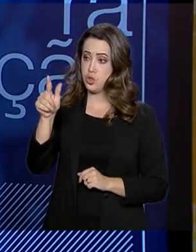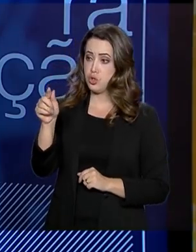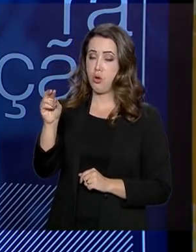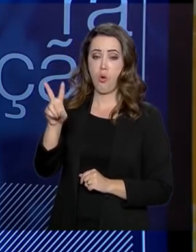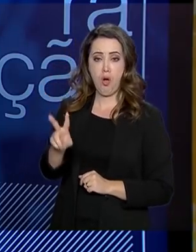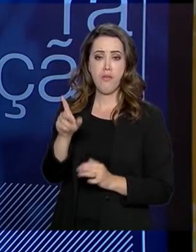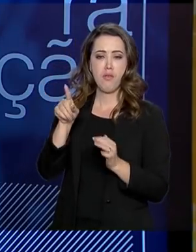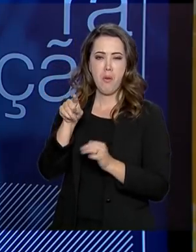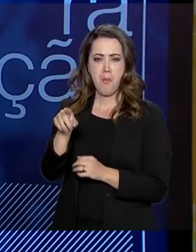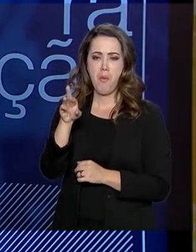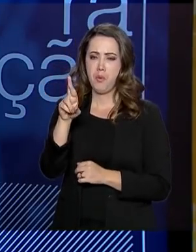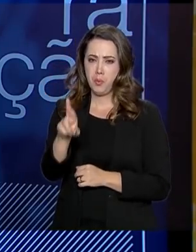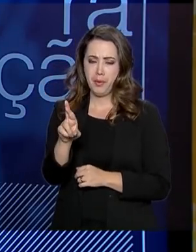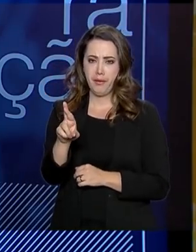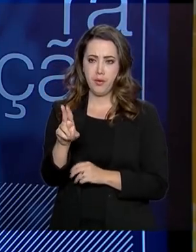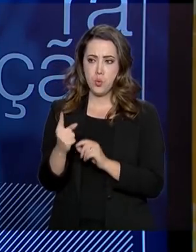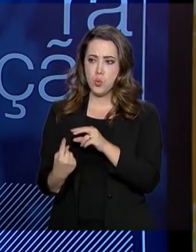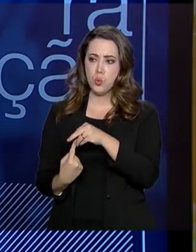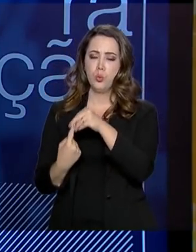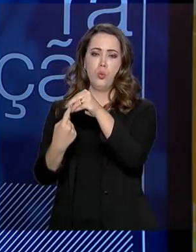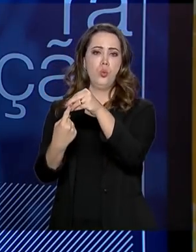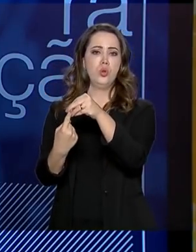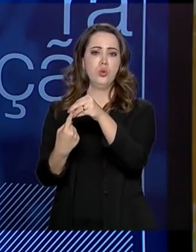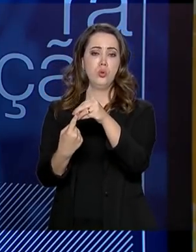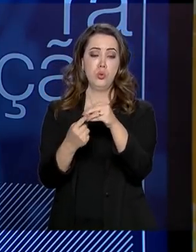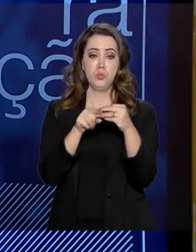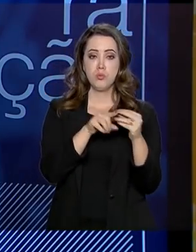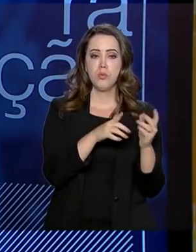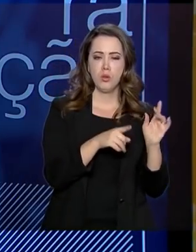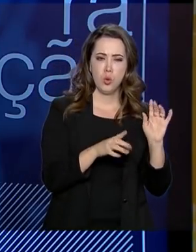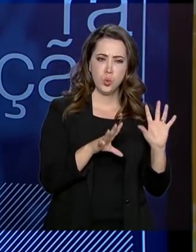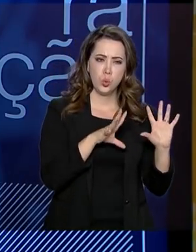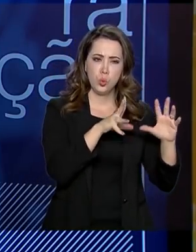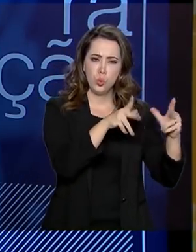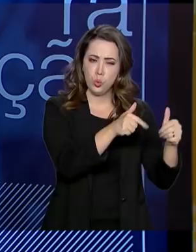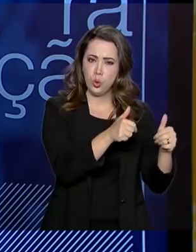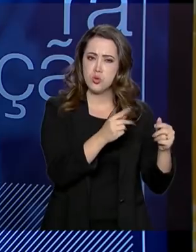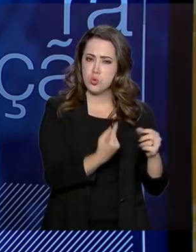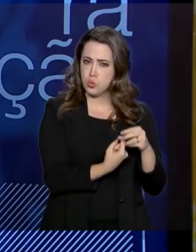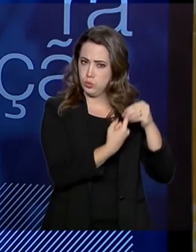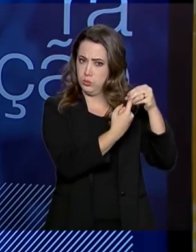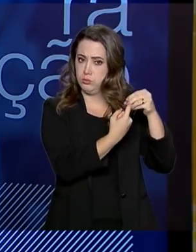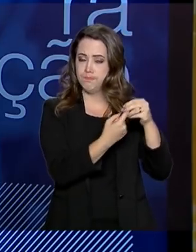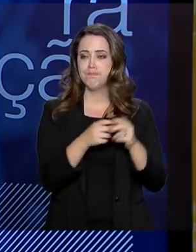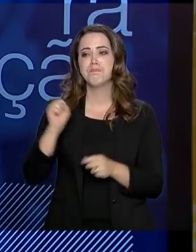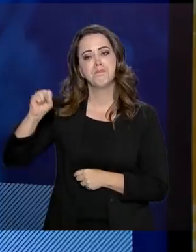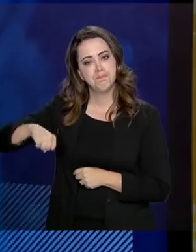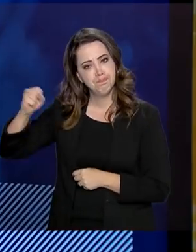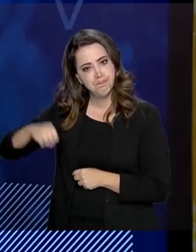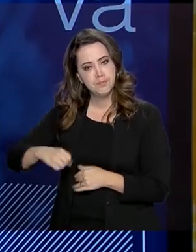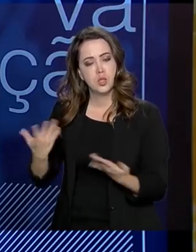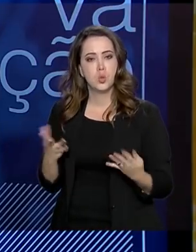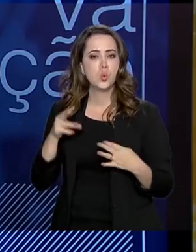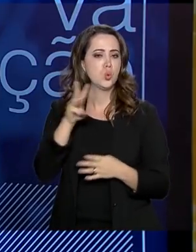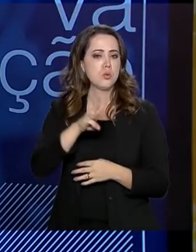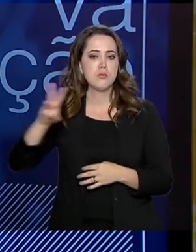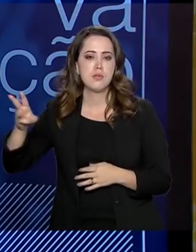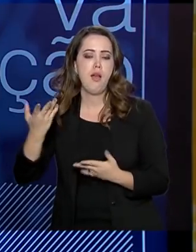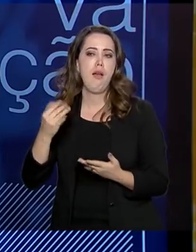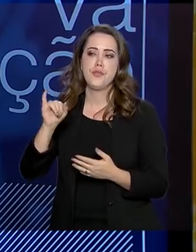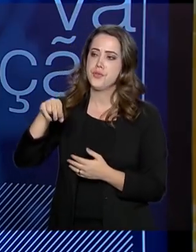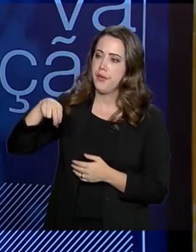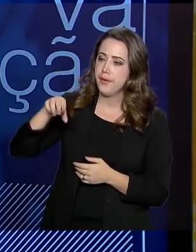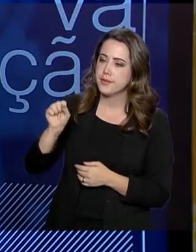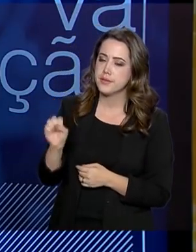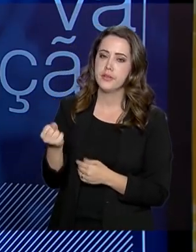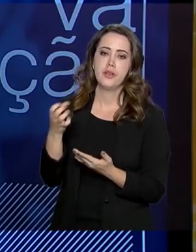digitais do governo. Vai unificar todos esses canais. Todos os sites de ministérios, de agências, os sites de prestação de serviço vão estar na